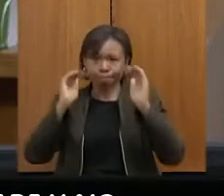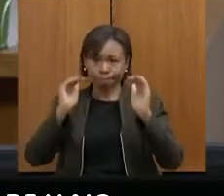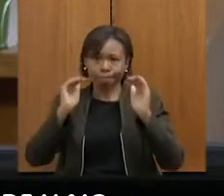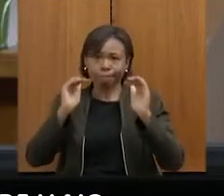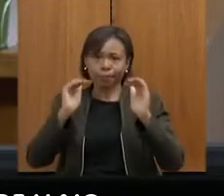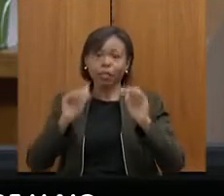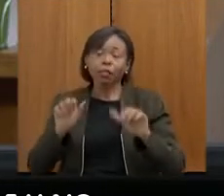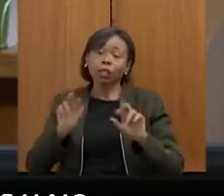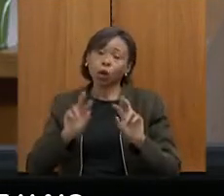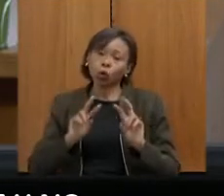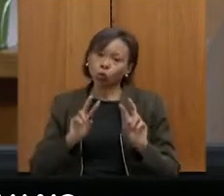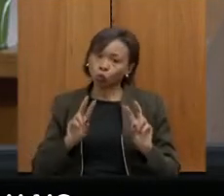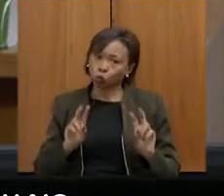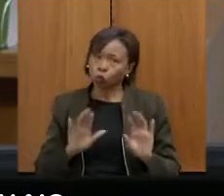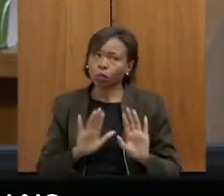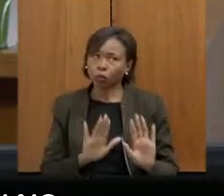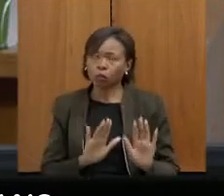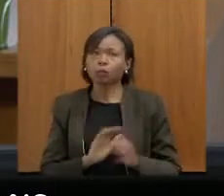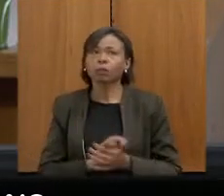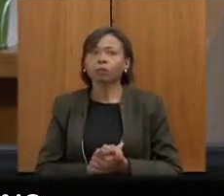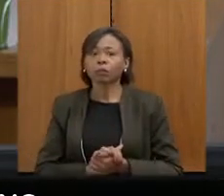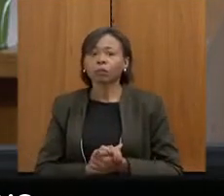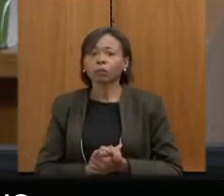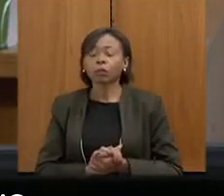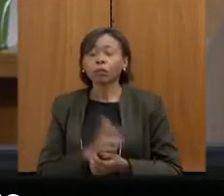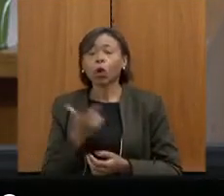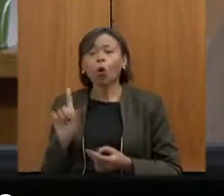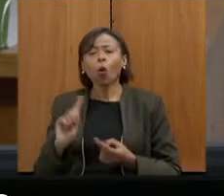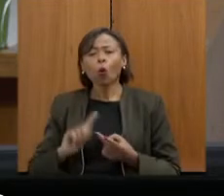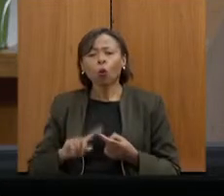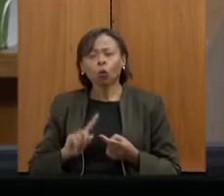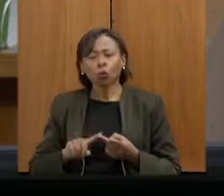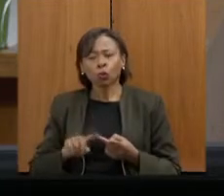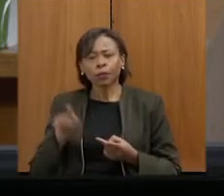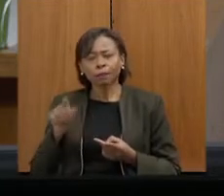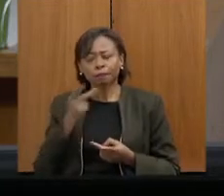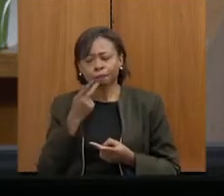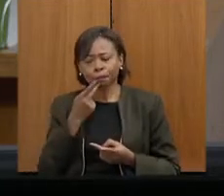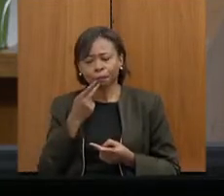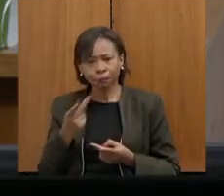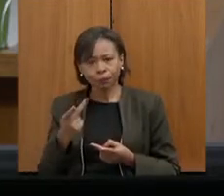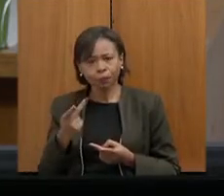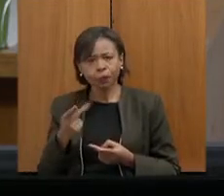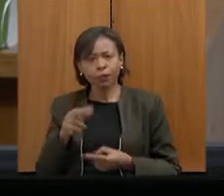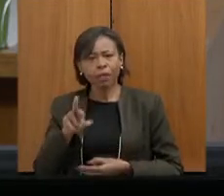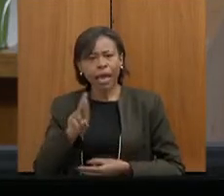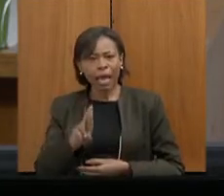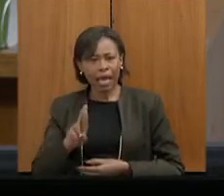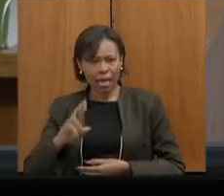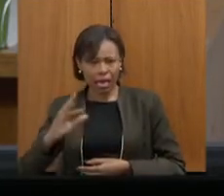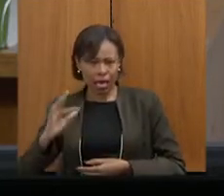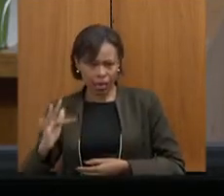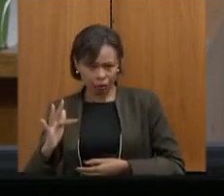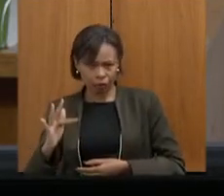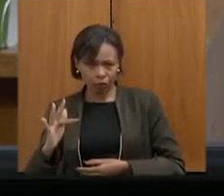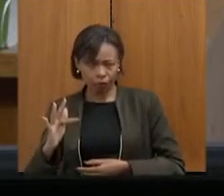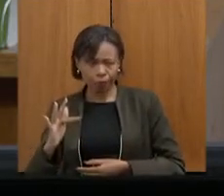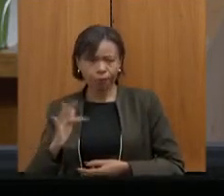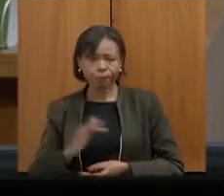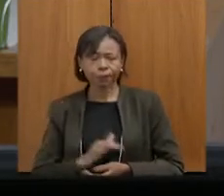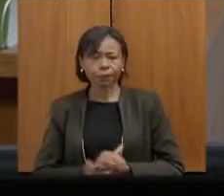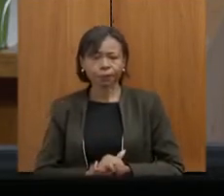com relação a isso, eu queria colocar isso, com relação que o senhor colocou, do RF vezes o